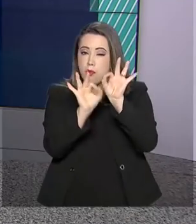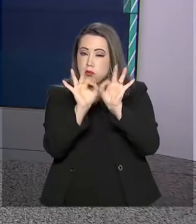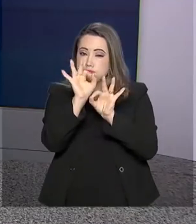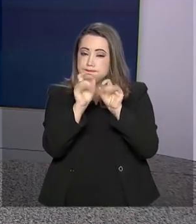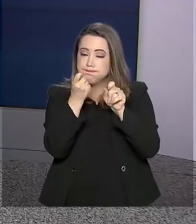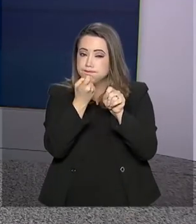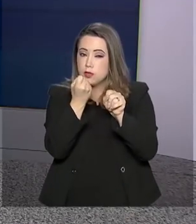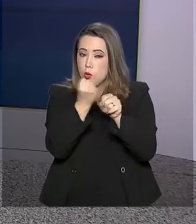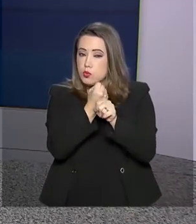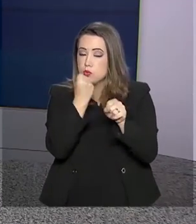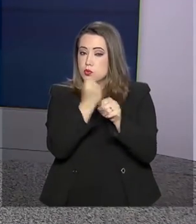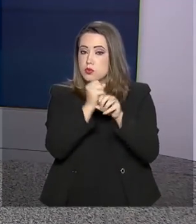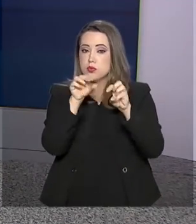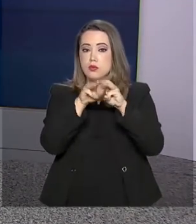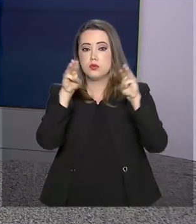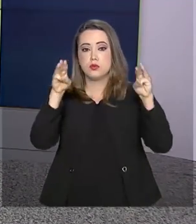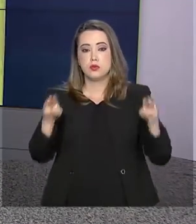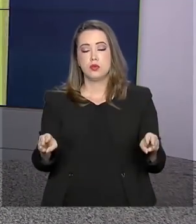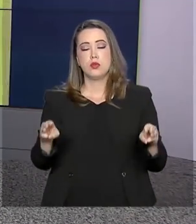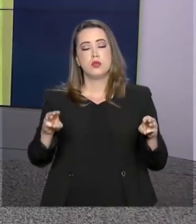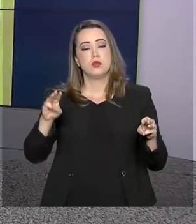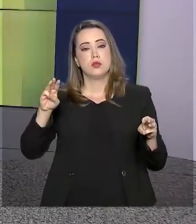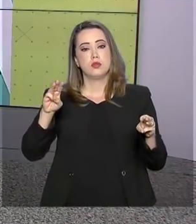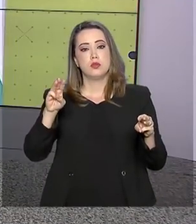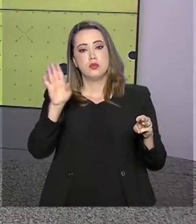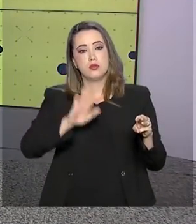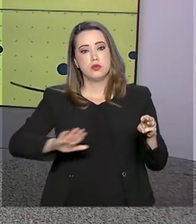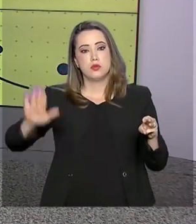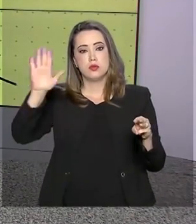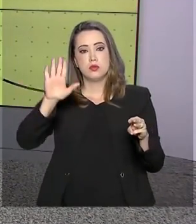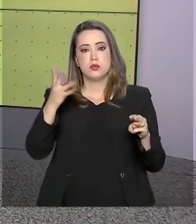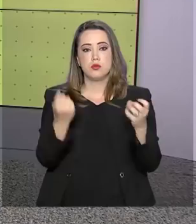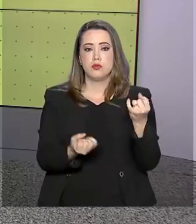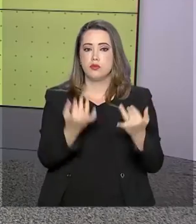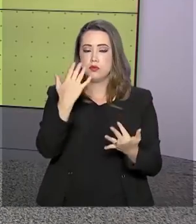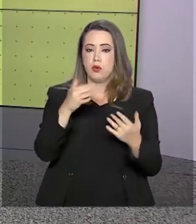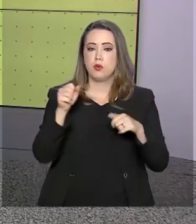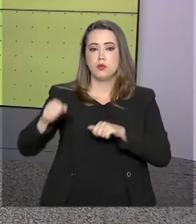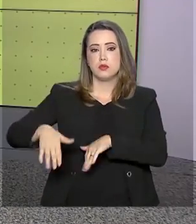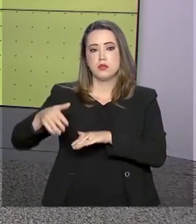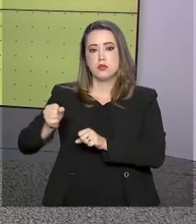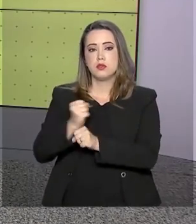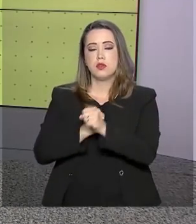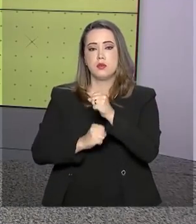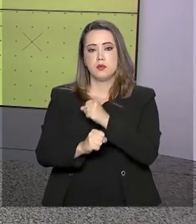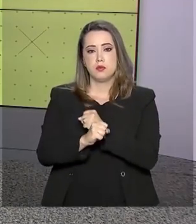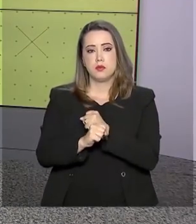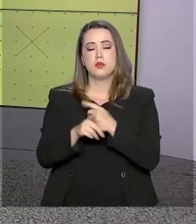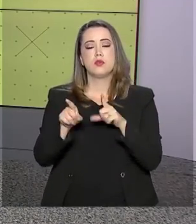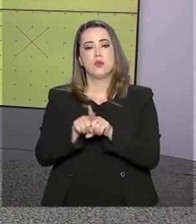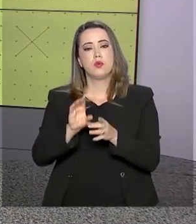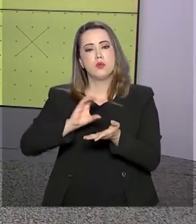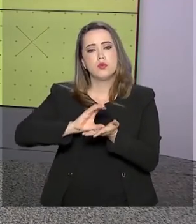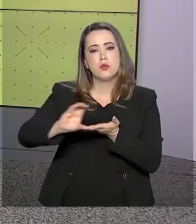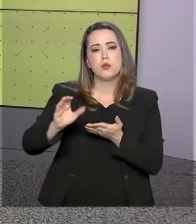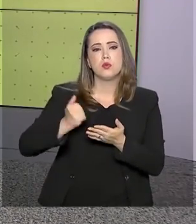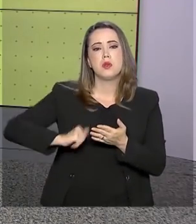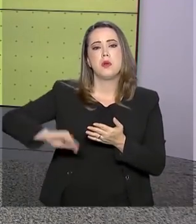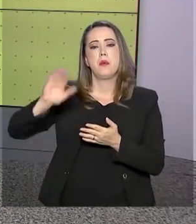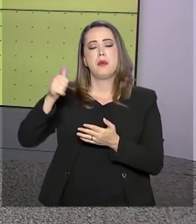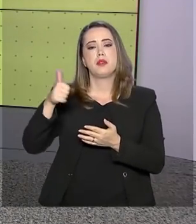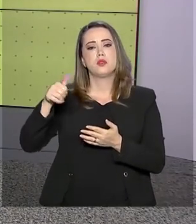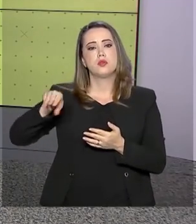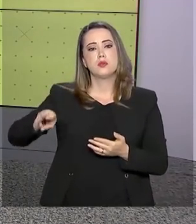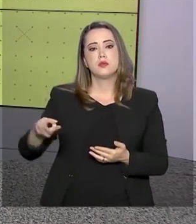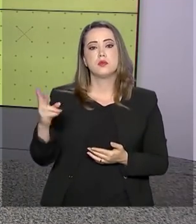do telhado do Museu Nacional, que pegou fogo em setembro do ano passado. Com esse dinheiro, o MEC contabiliza o repasse de mais de 11